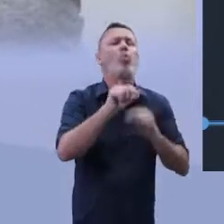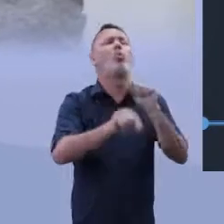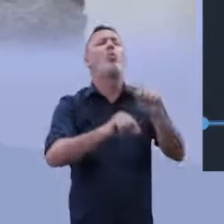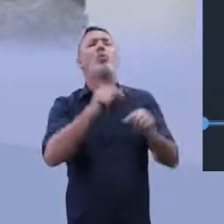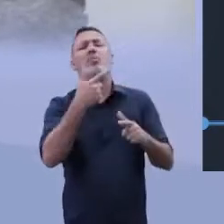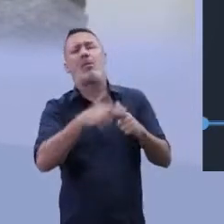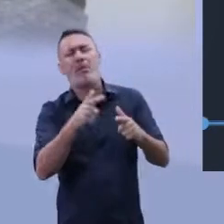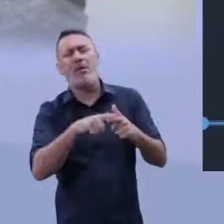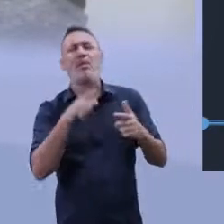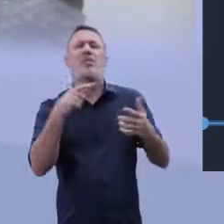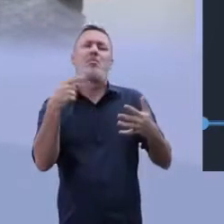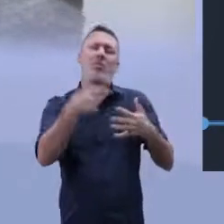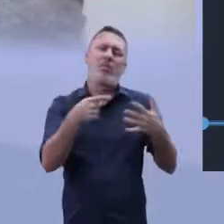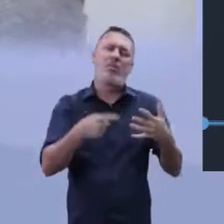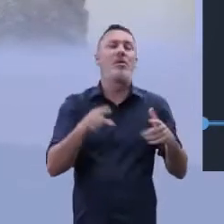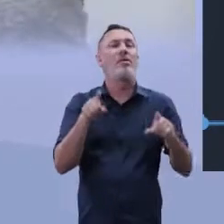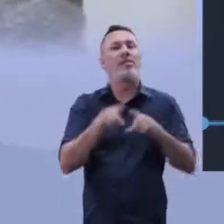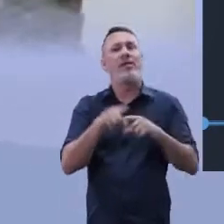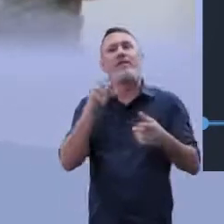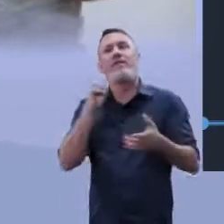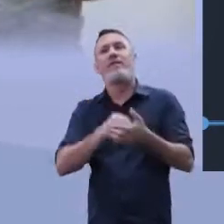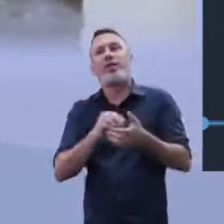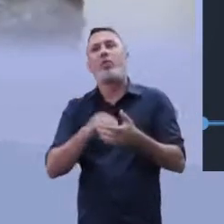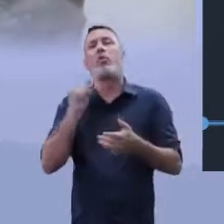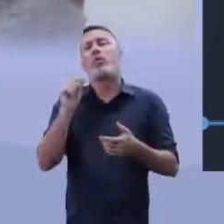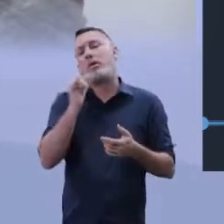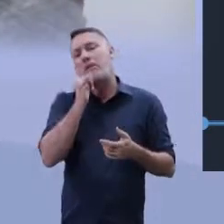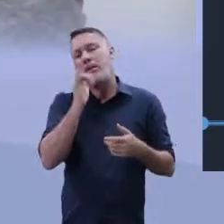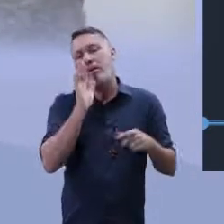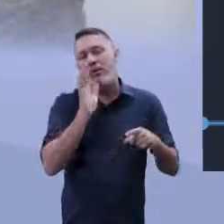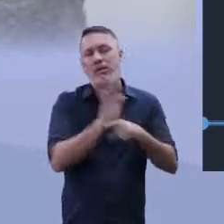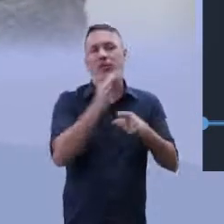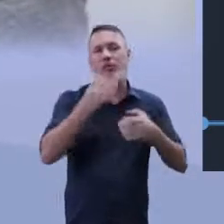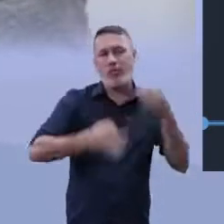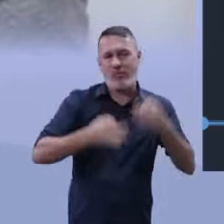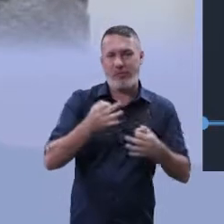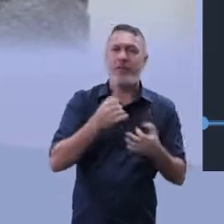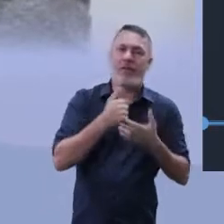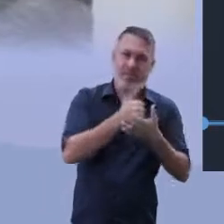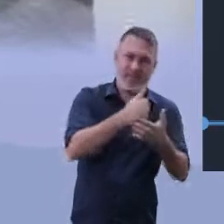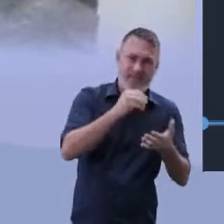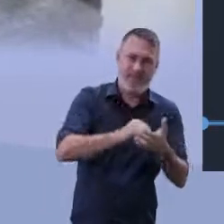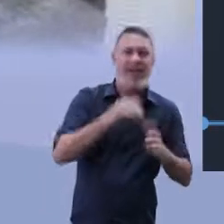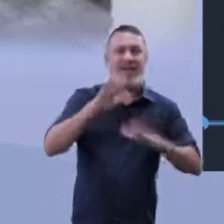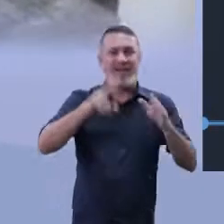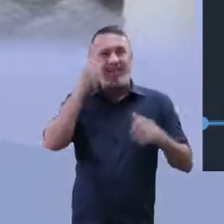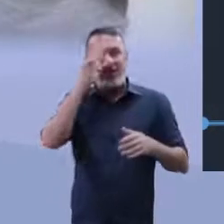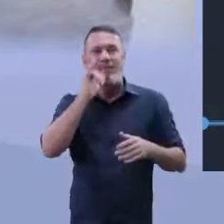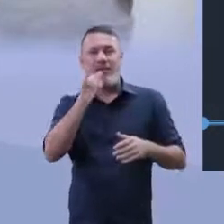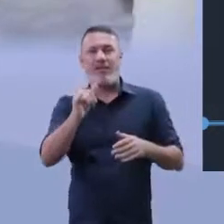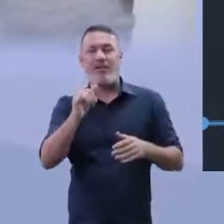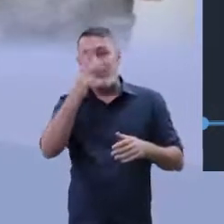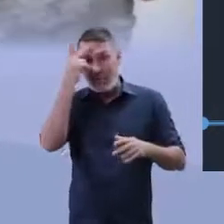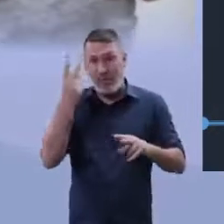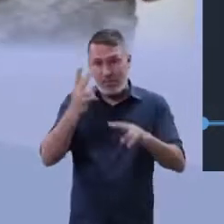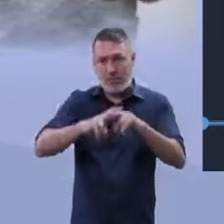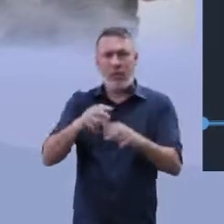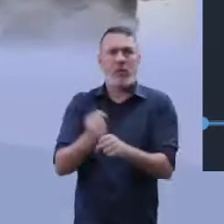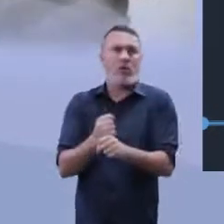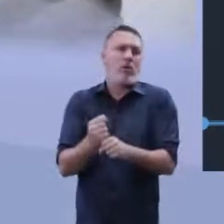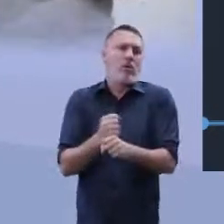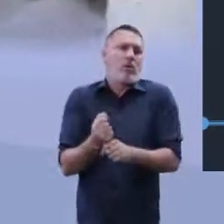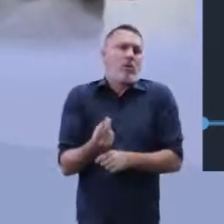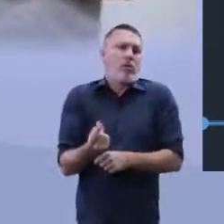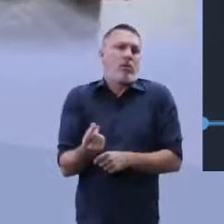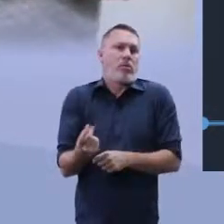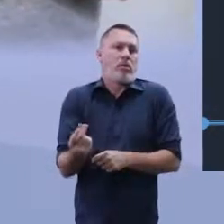carcerário, era voltado principalmente por falta de assistência jurídica. Disse a vocês que, às vezes, o detento fica muito tempo,